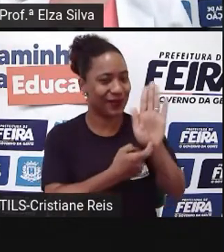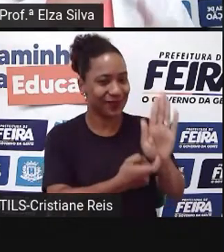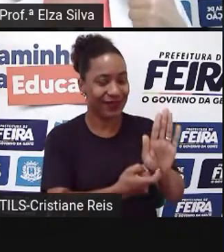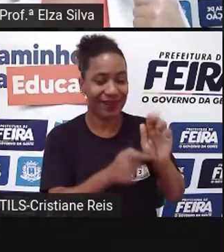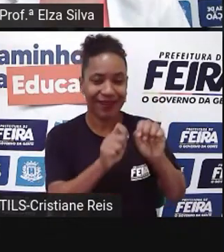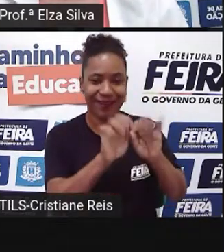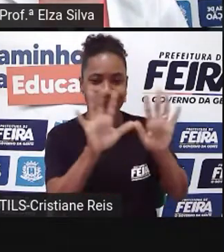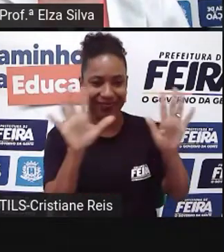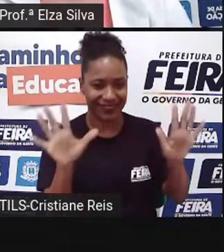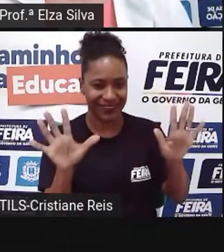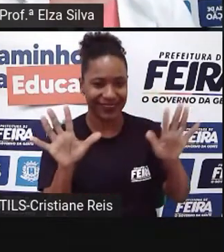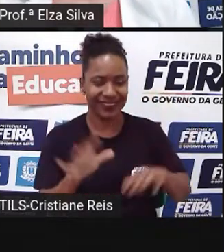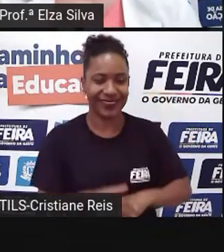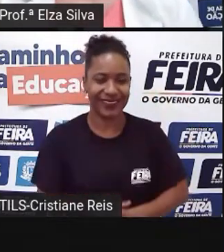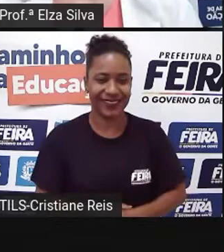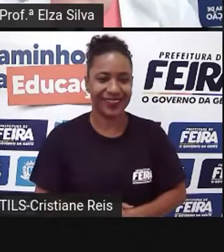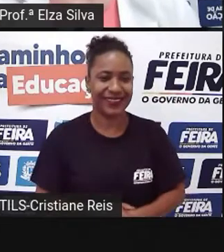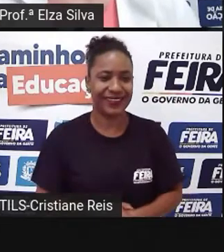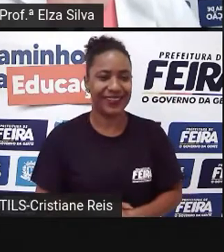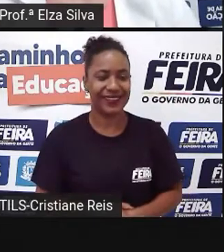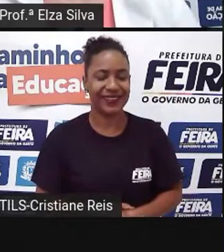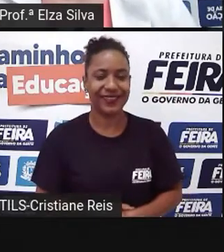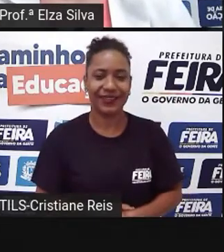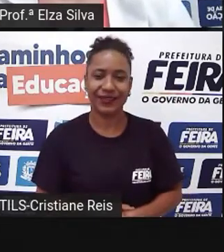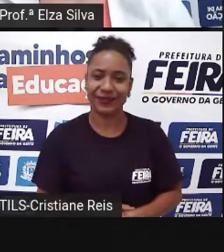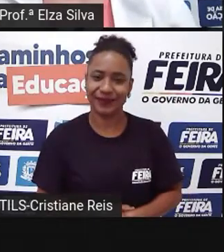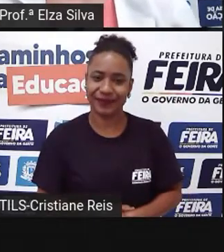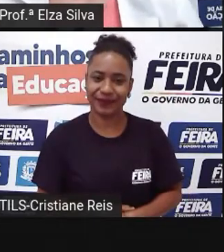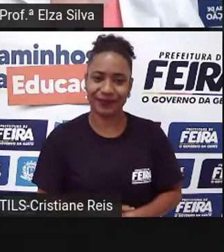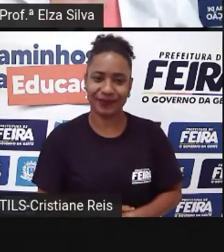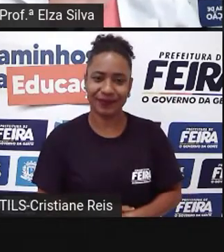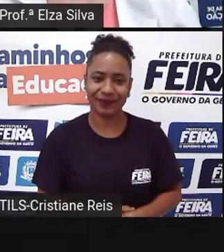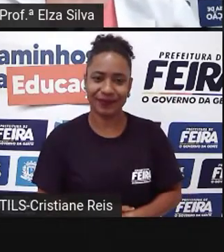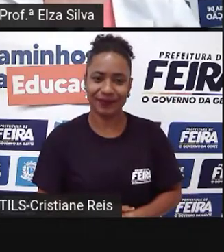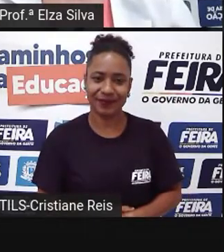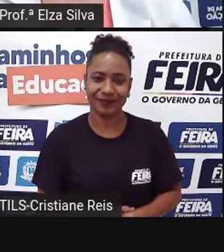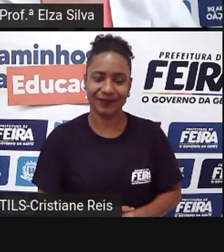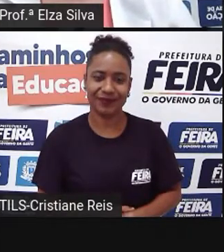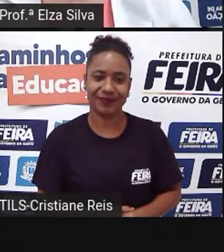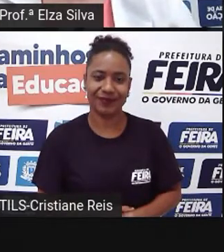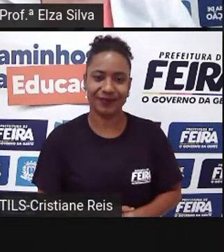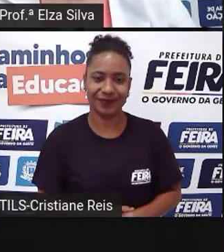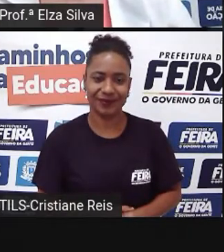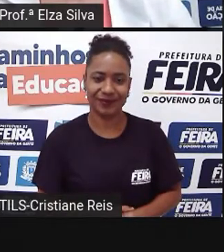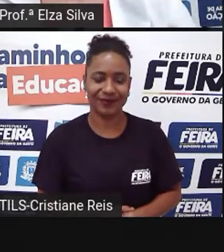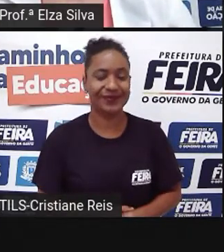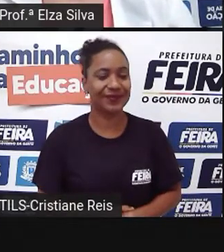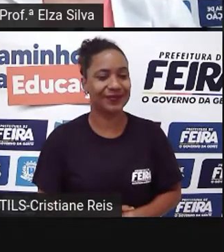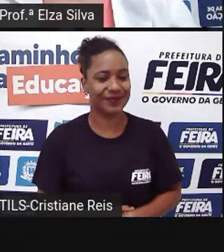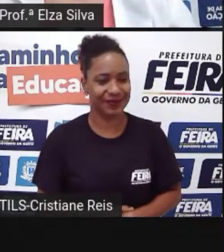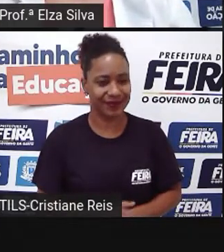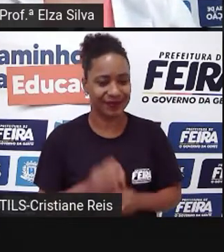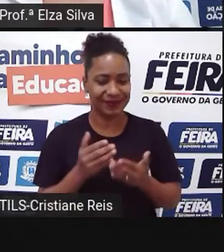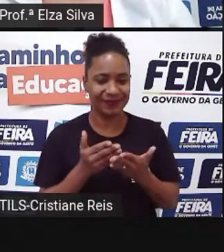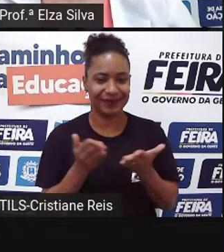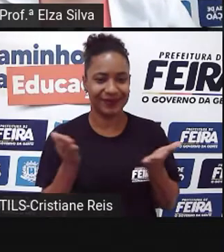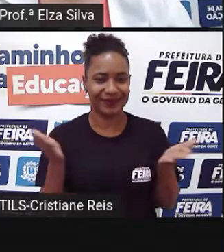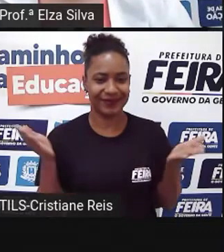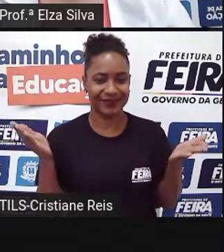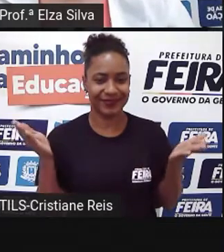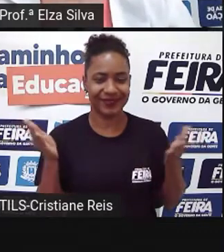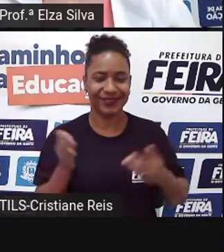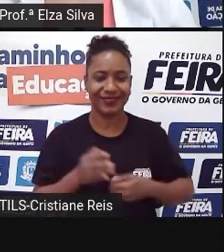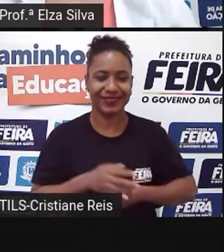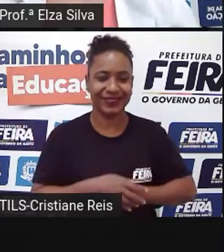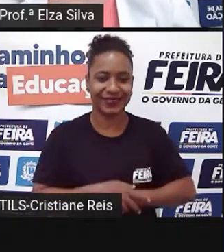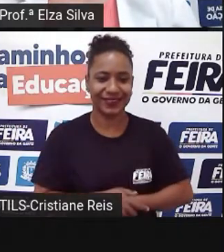você diz I prefer action and science fiction moves In my free time